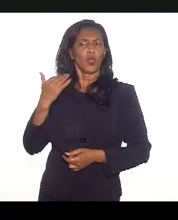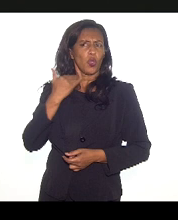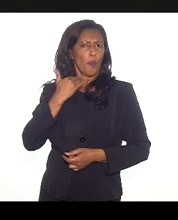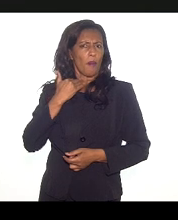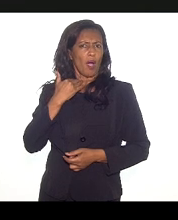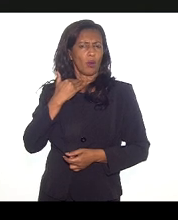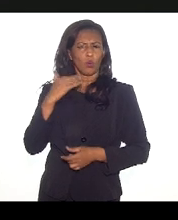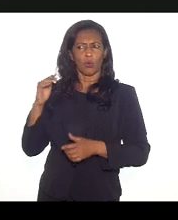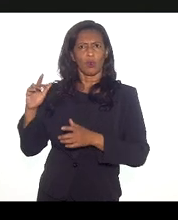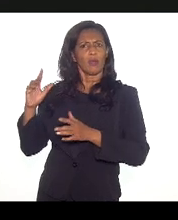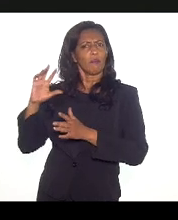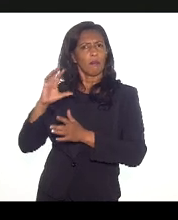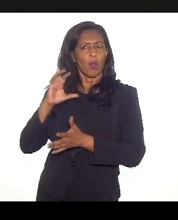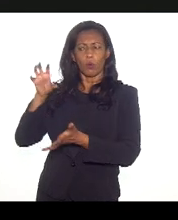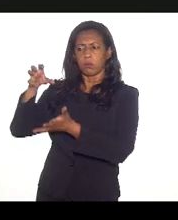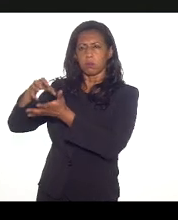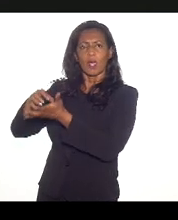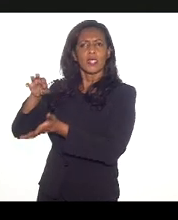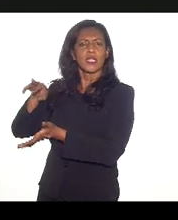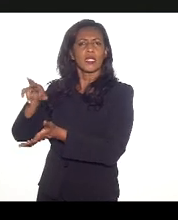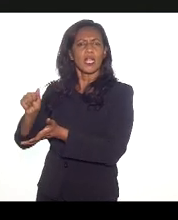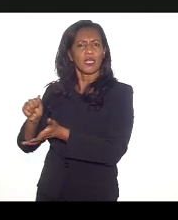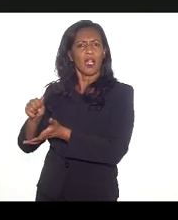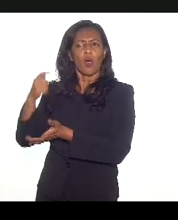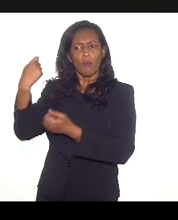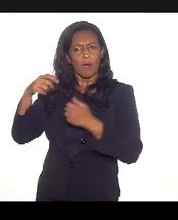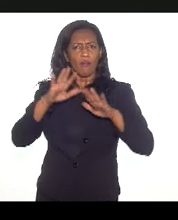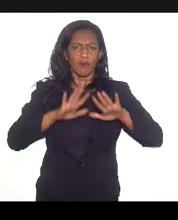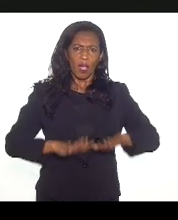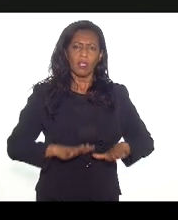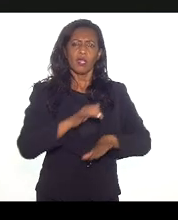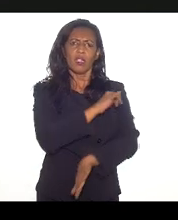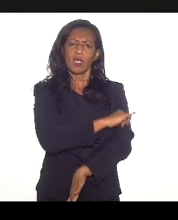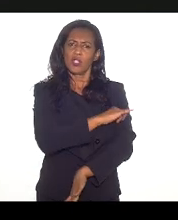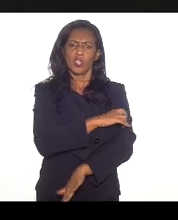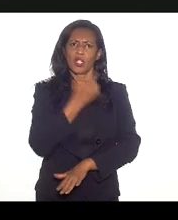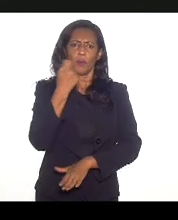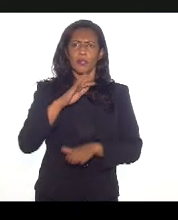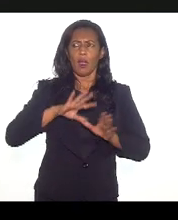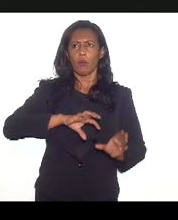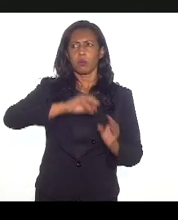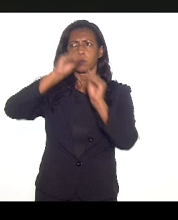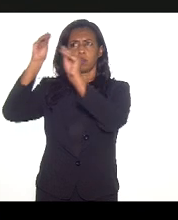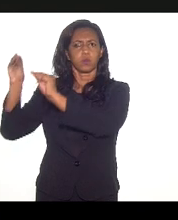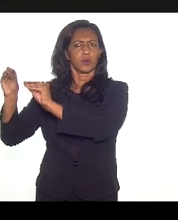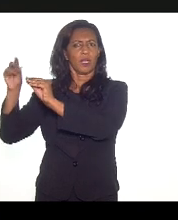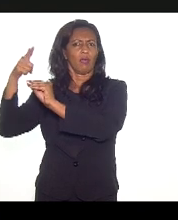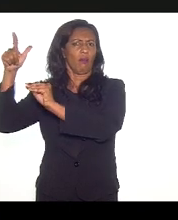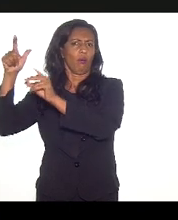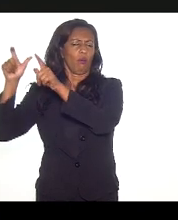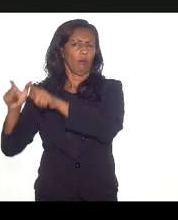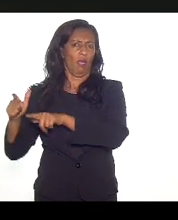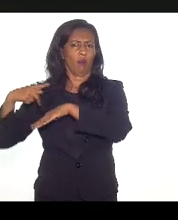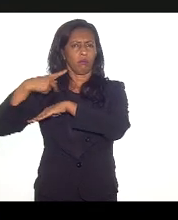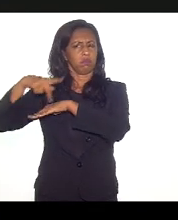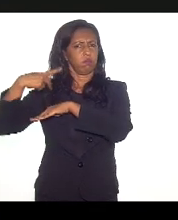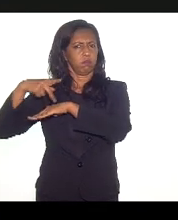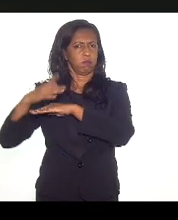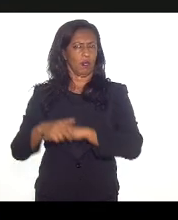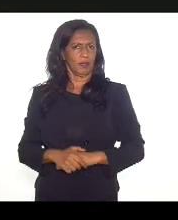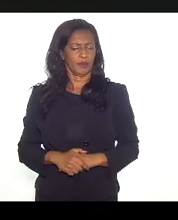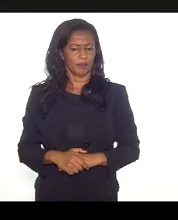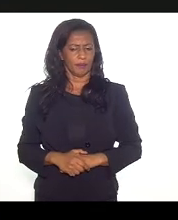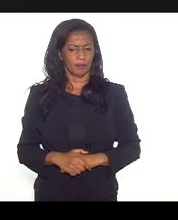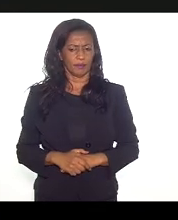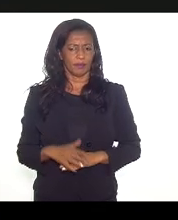de Janeiro, se ficasse, o setor financeiro também uma parte dele maior teria ficado aqui. O setor segurador, em boa medida,